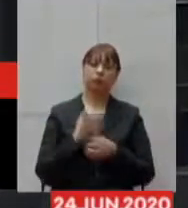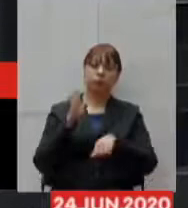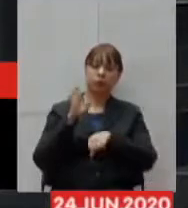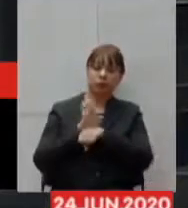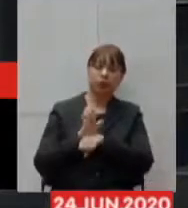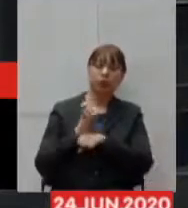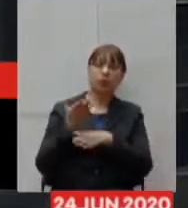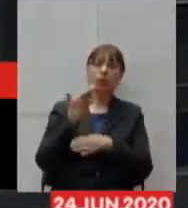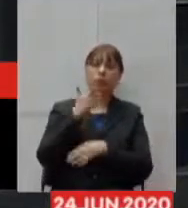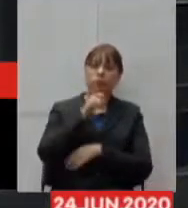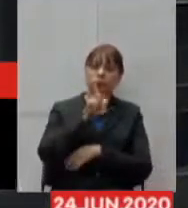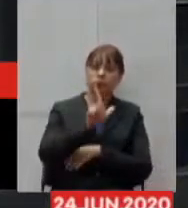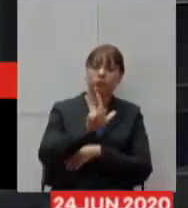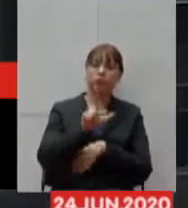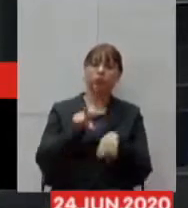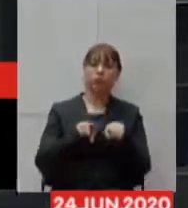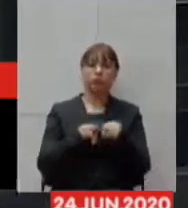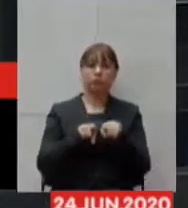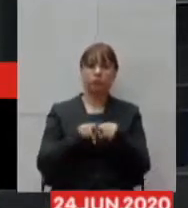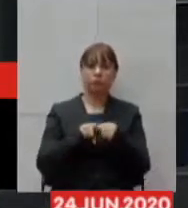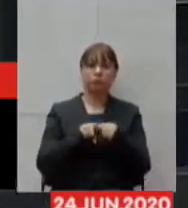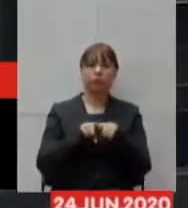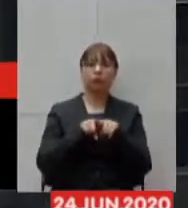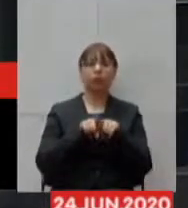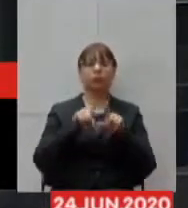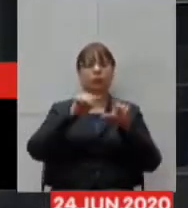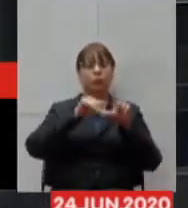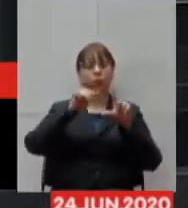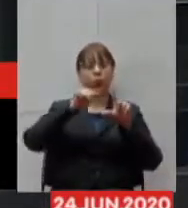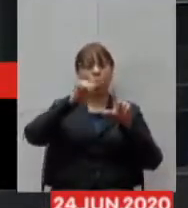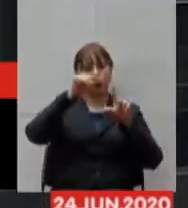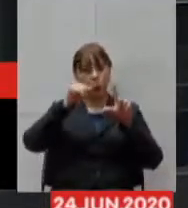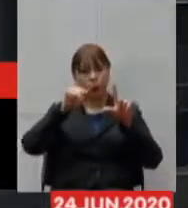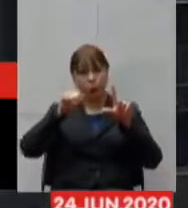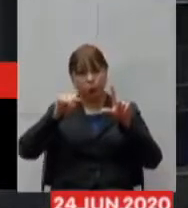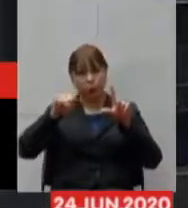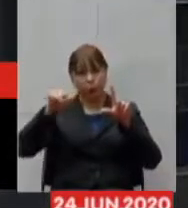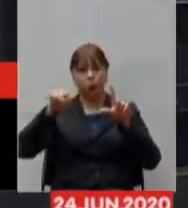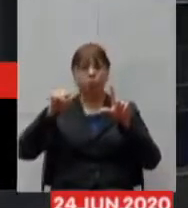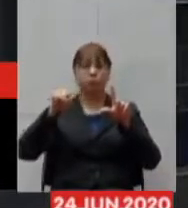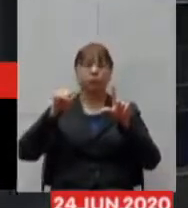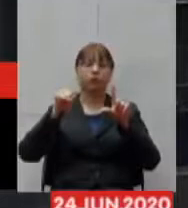achatamento da curva de contaminação.